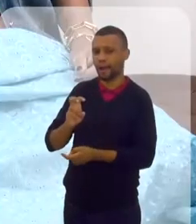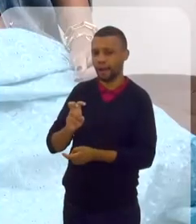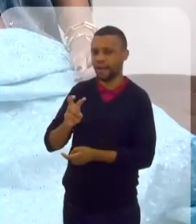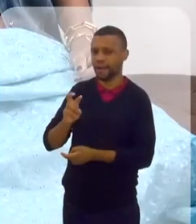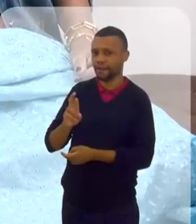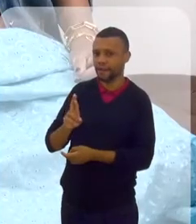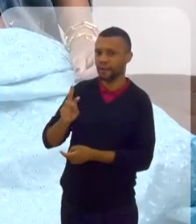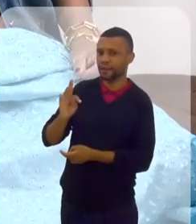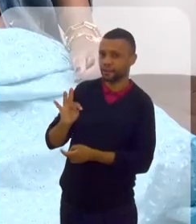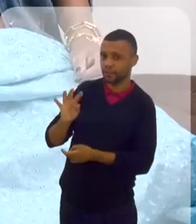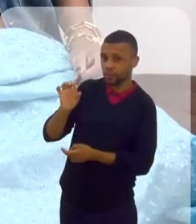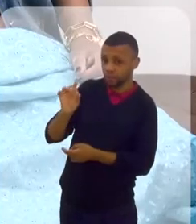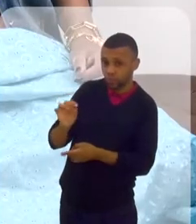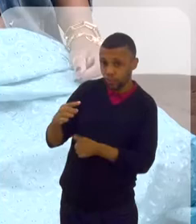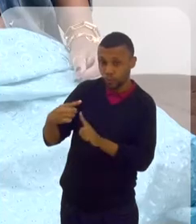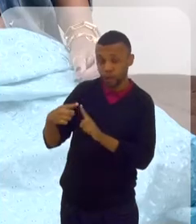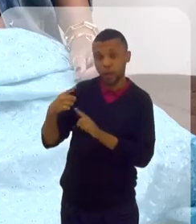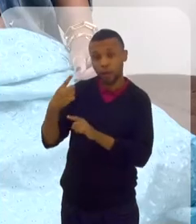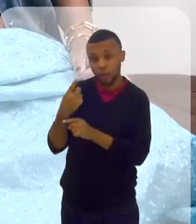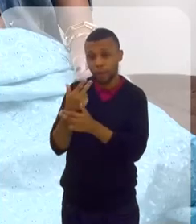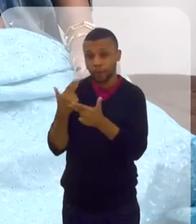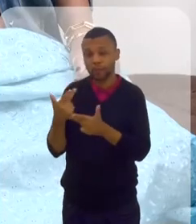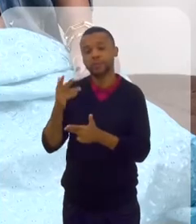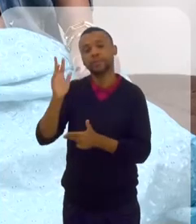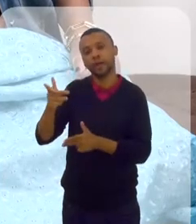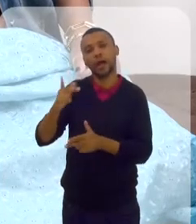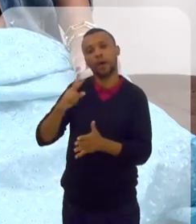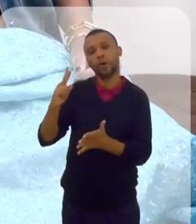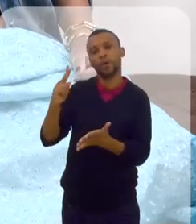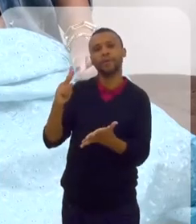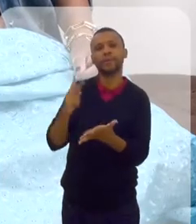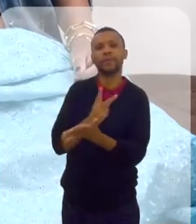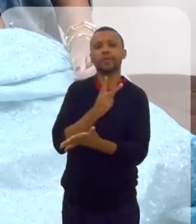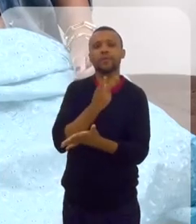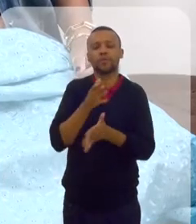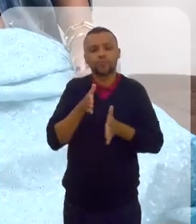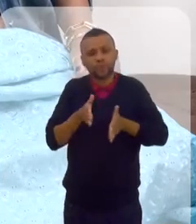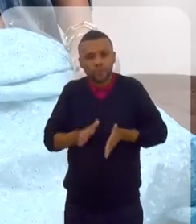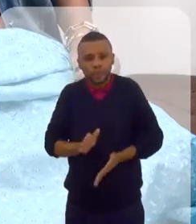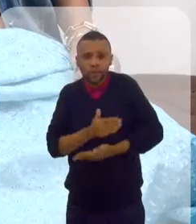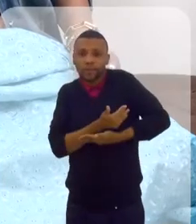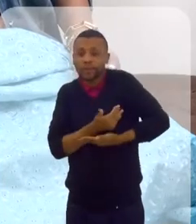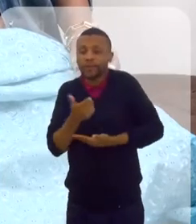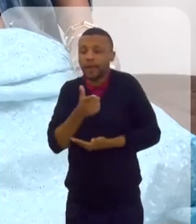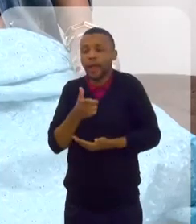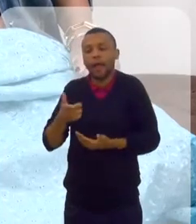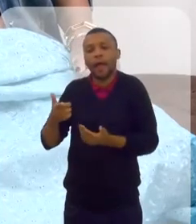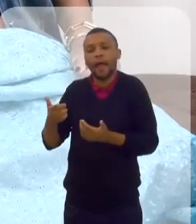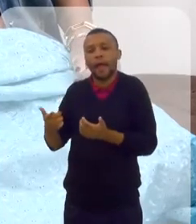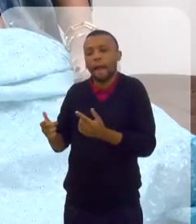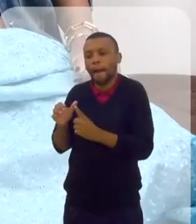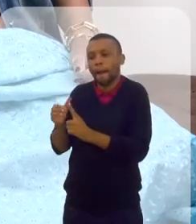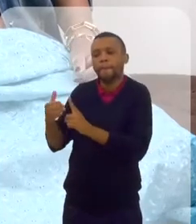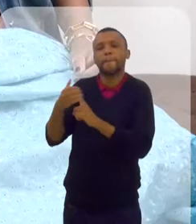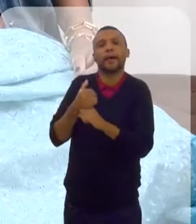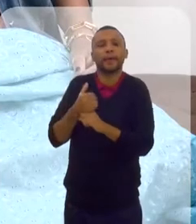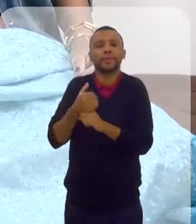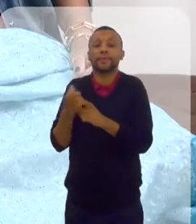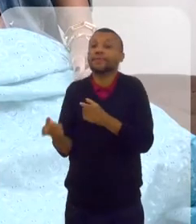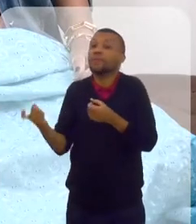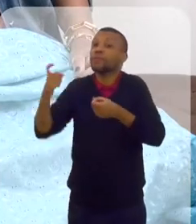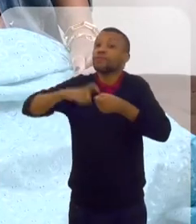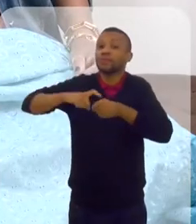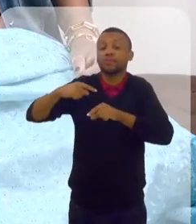se reverte porque é uma coisa que você já passou na sua infância. Porque quando você fala que você abraça o João, na verdade, você está voltando à